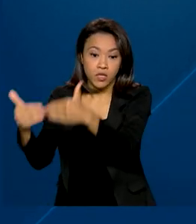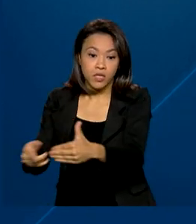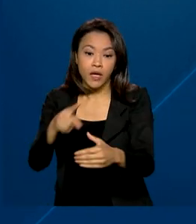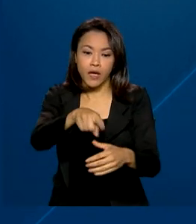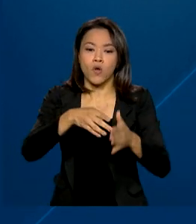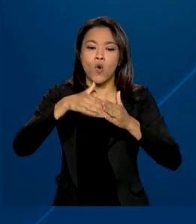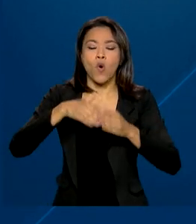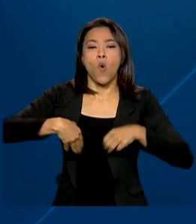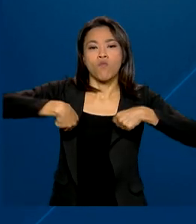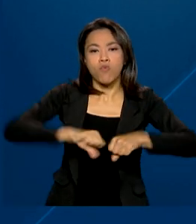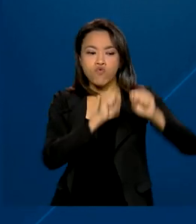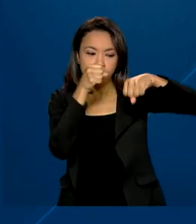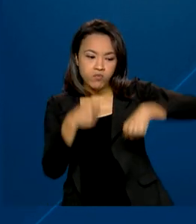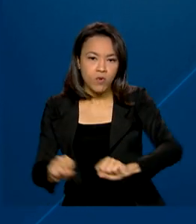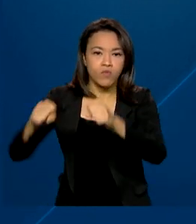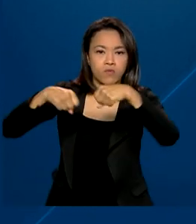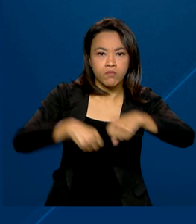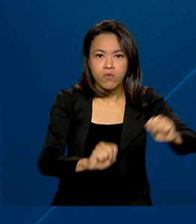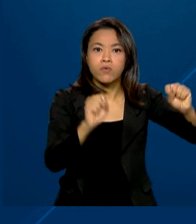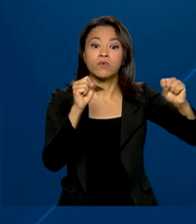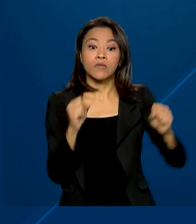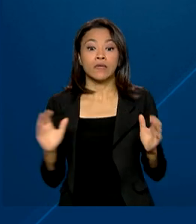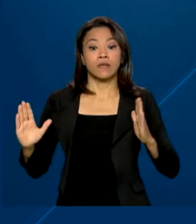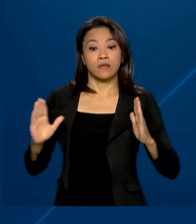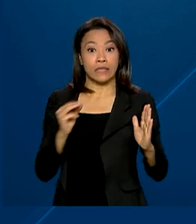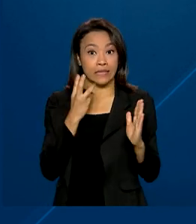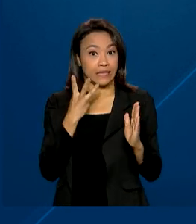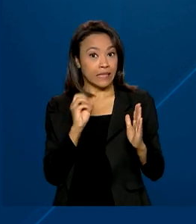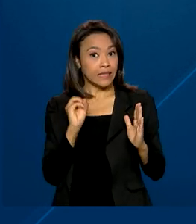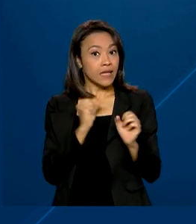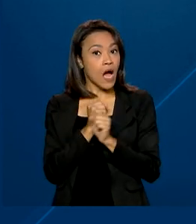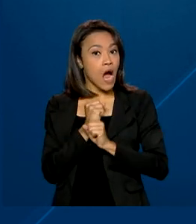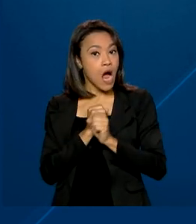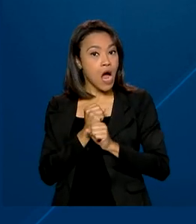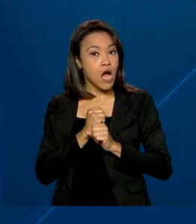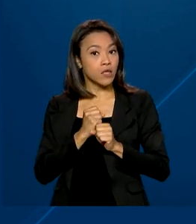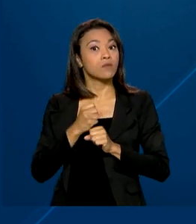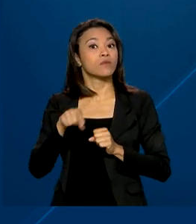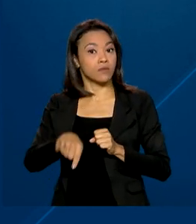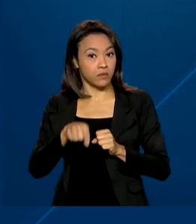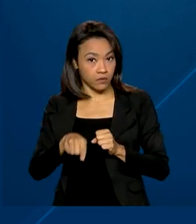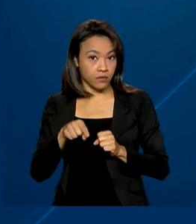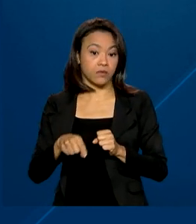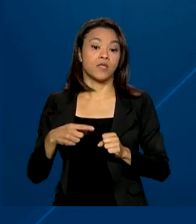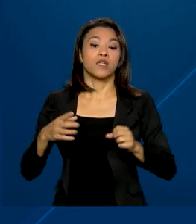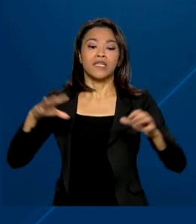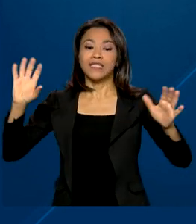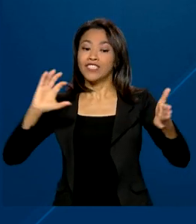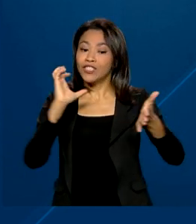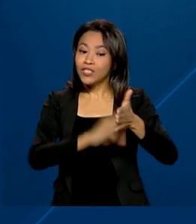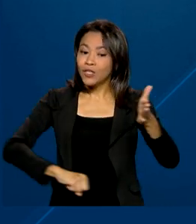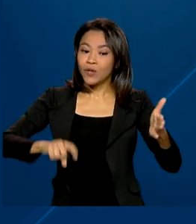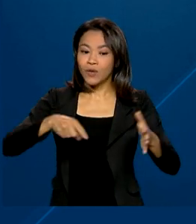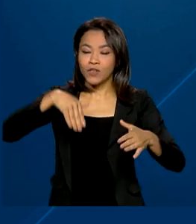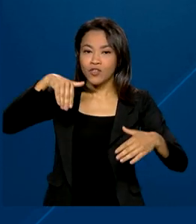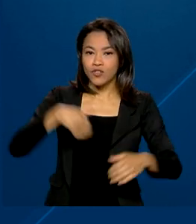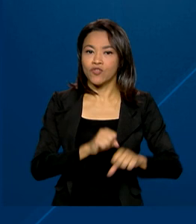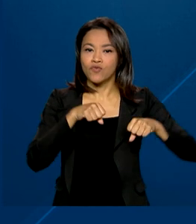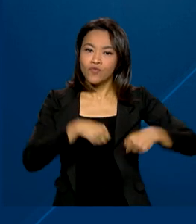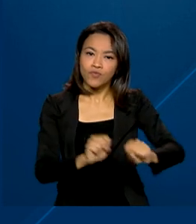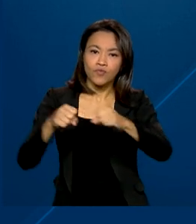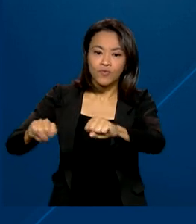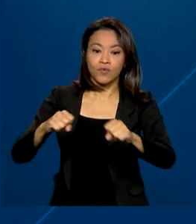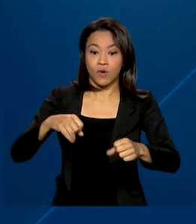motos aquáticas e jet skis com até 30 anos de fabricação e zerou o imposto para importação de jet skis, que antes era de